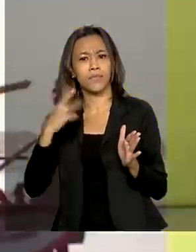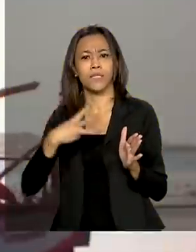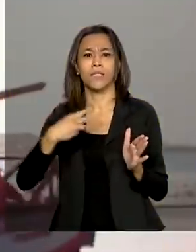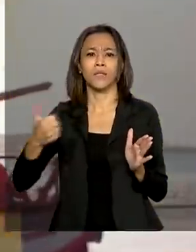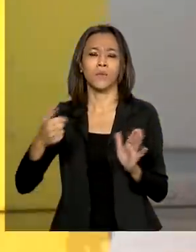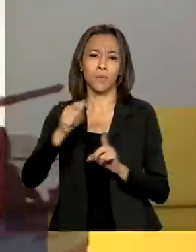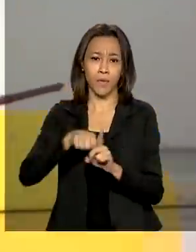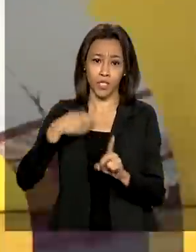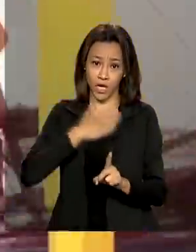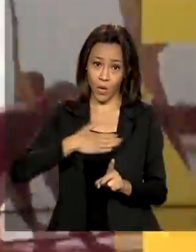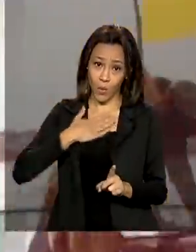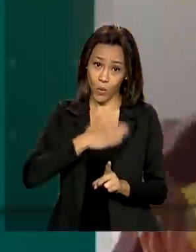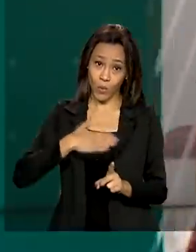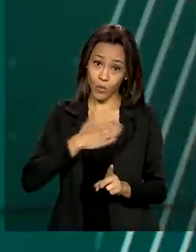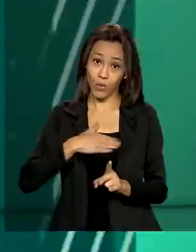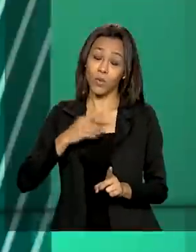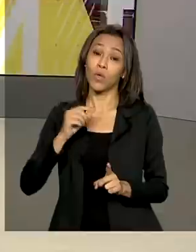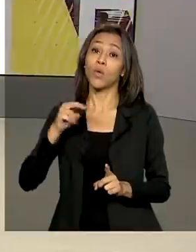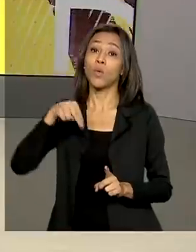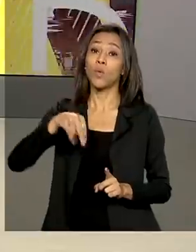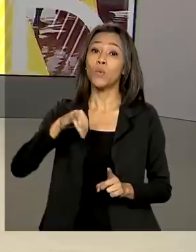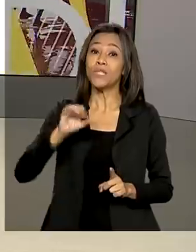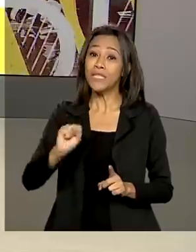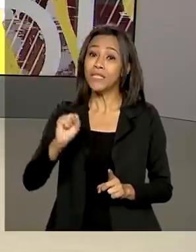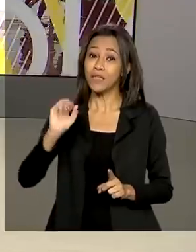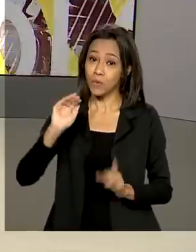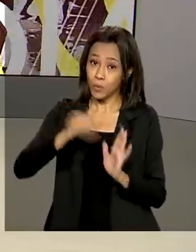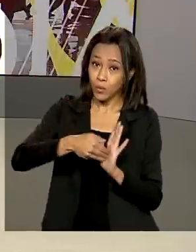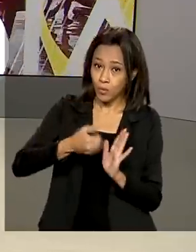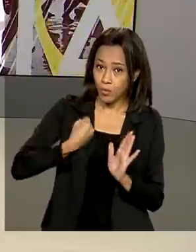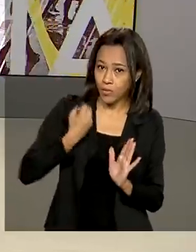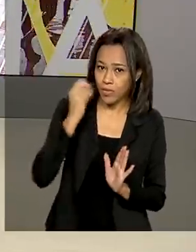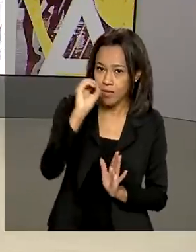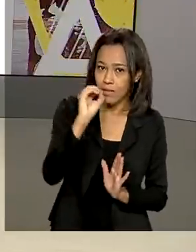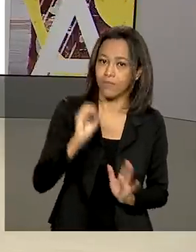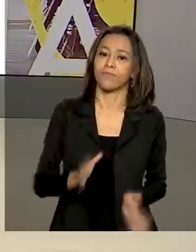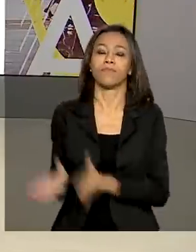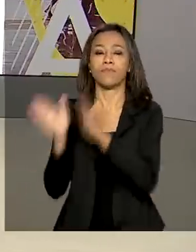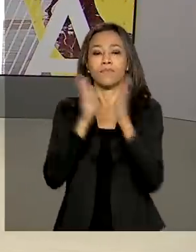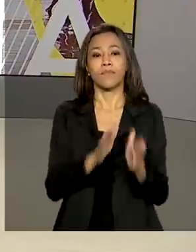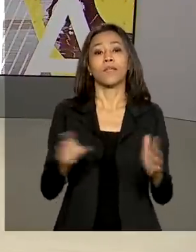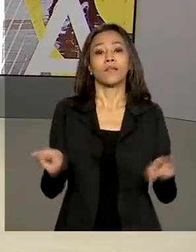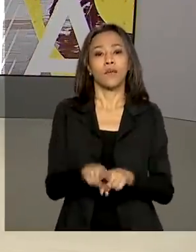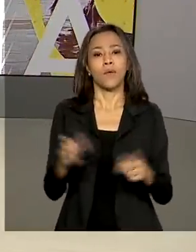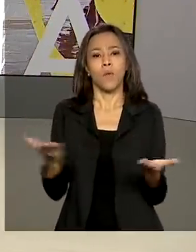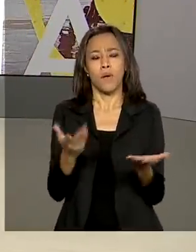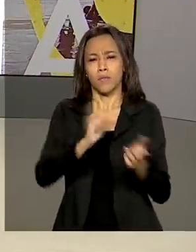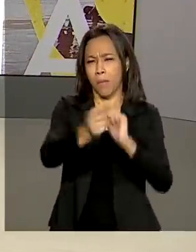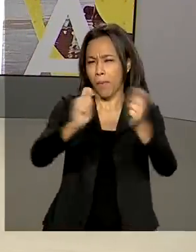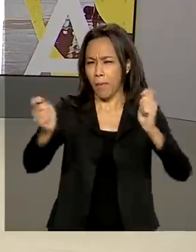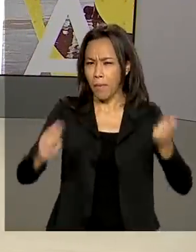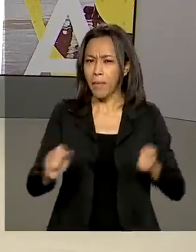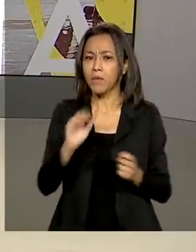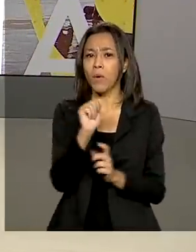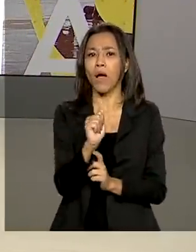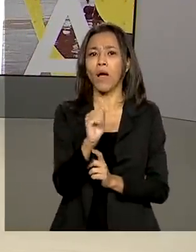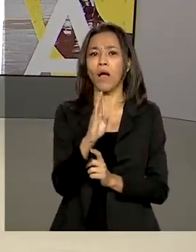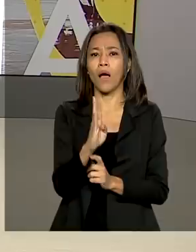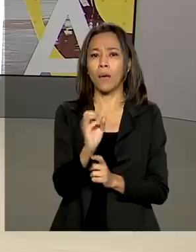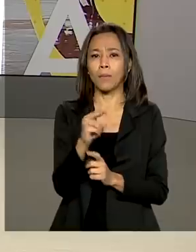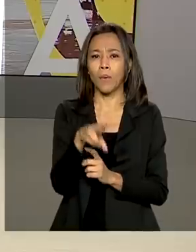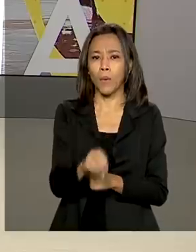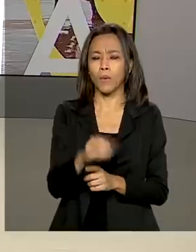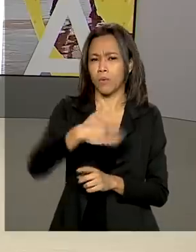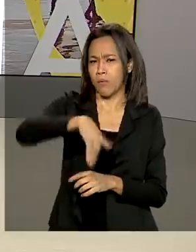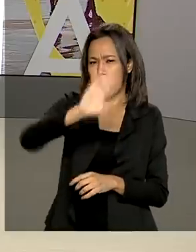recebe quem tem NIS de final zero. E começa hoje o pagamento do abono salarial 2020-2021 para mais de